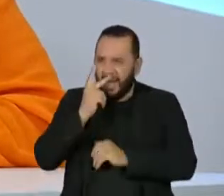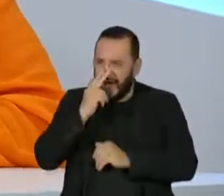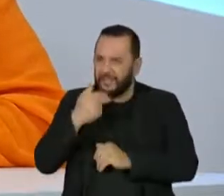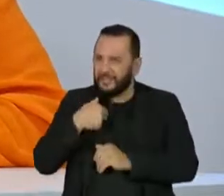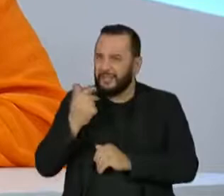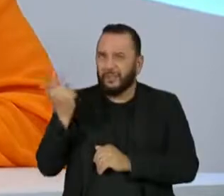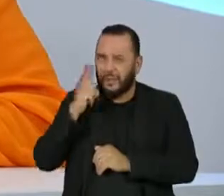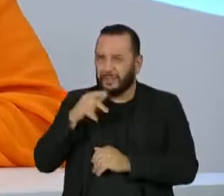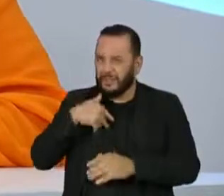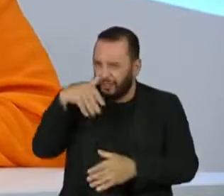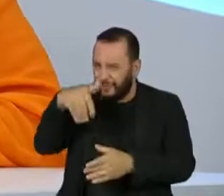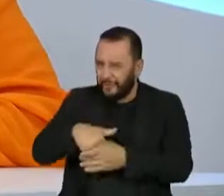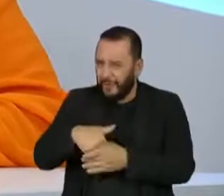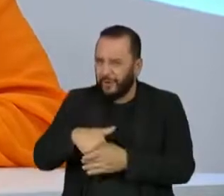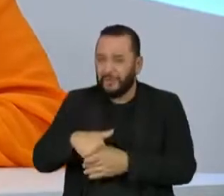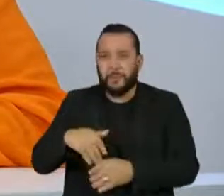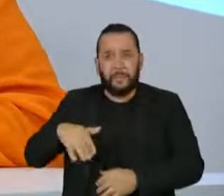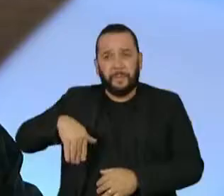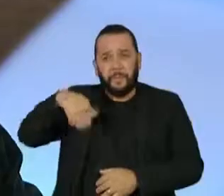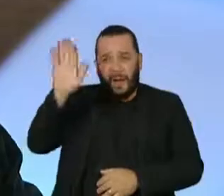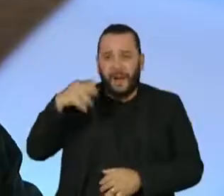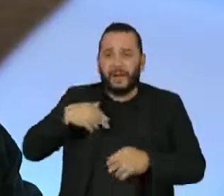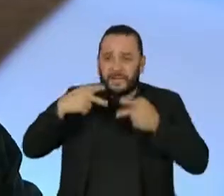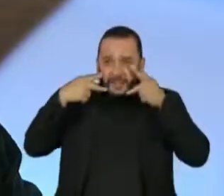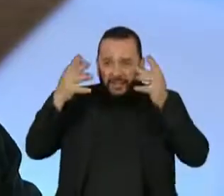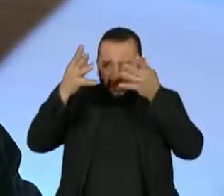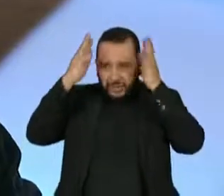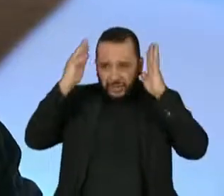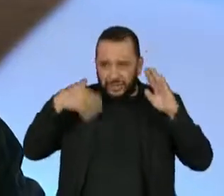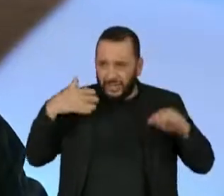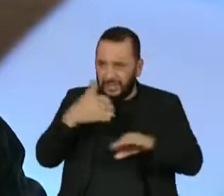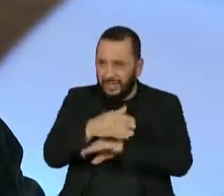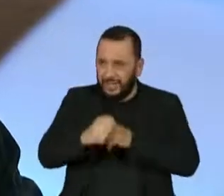votos? A gente vai ter mais indígenas eleitos nesse ano?